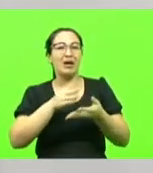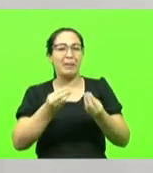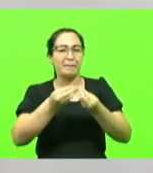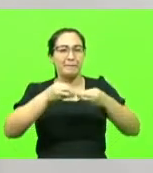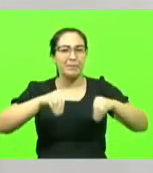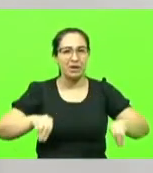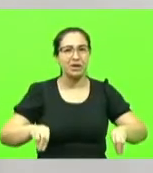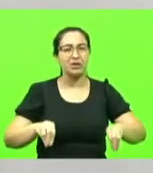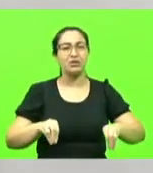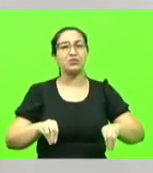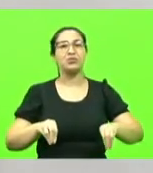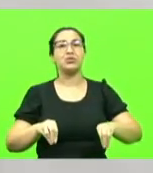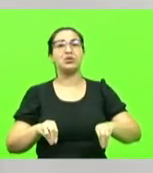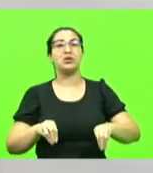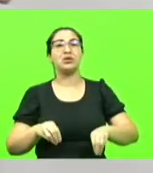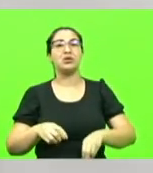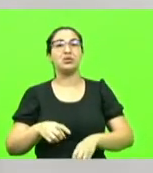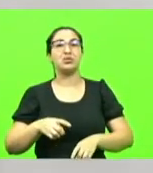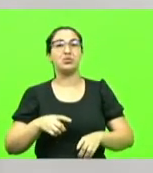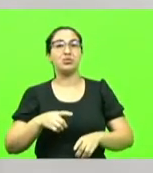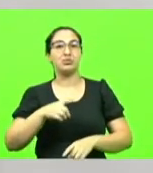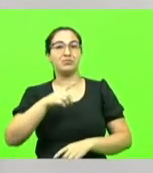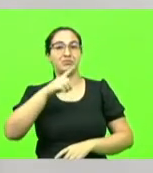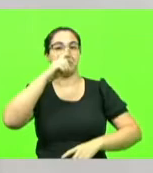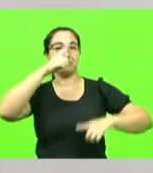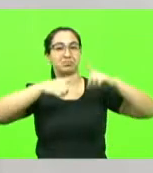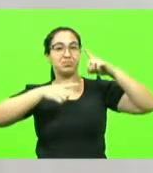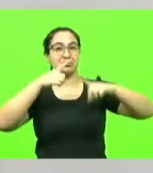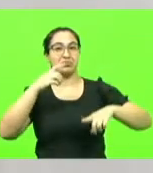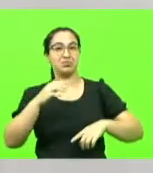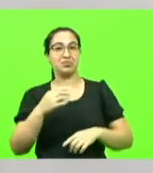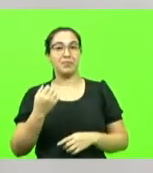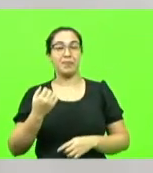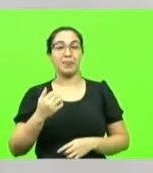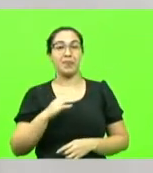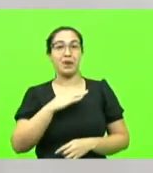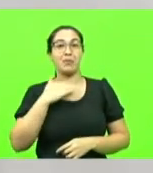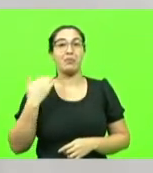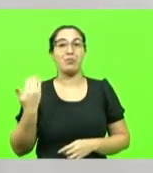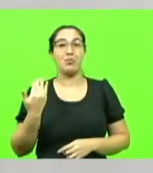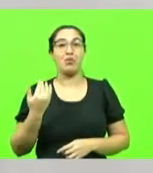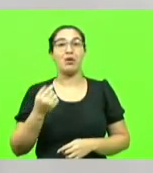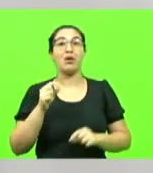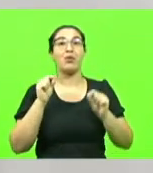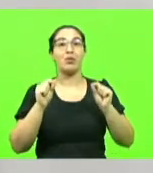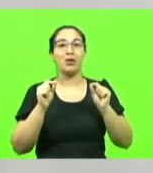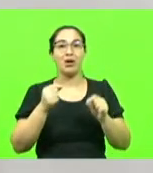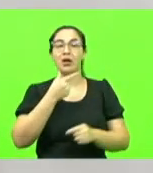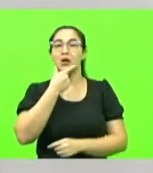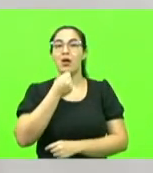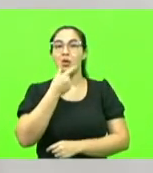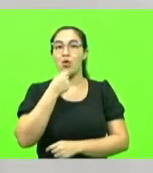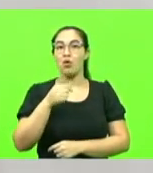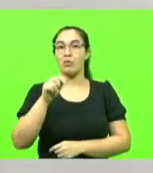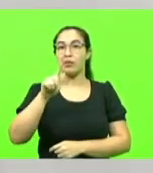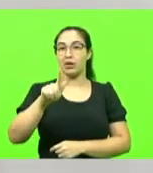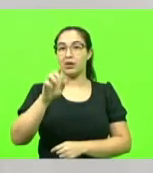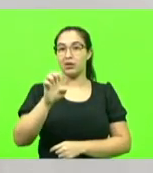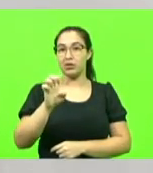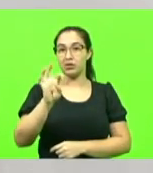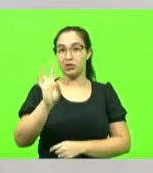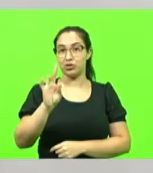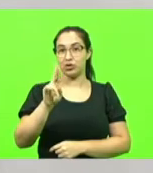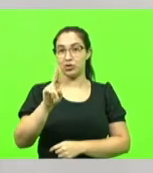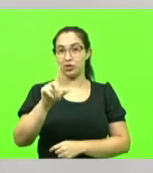por um ditador que se matou hoje, inclusive. Hoje comemora o aniversário da morte de Getúlio Vargas, que foi um dos grandes responsáveis por